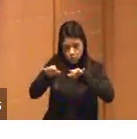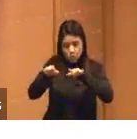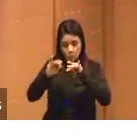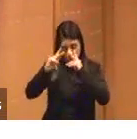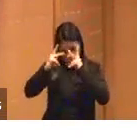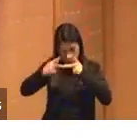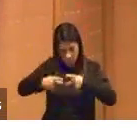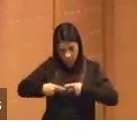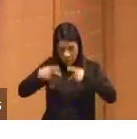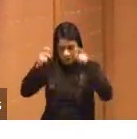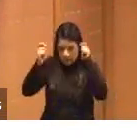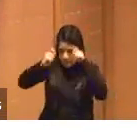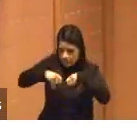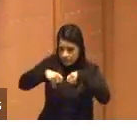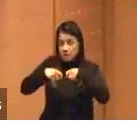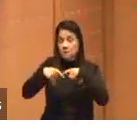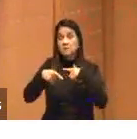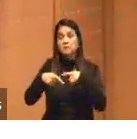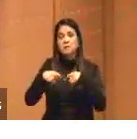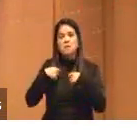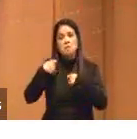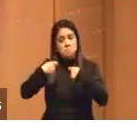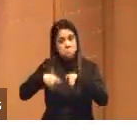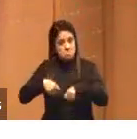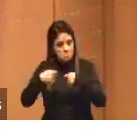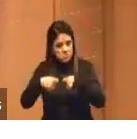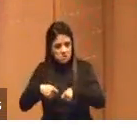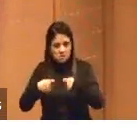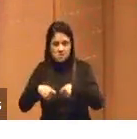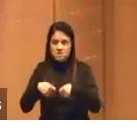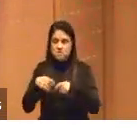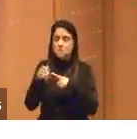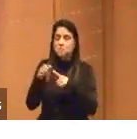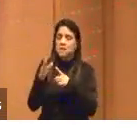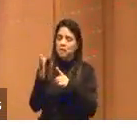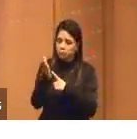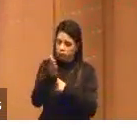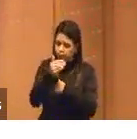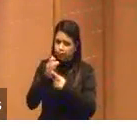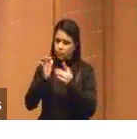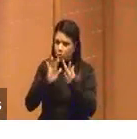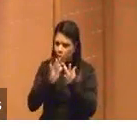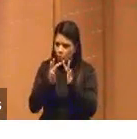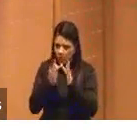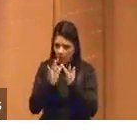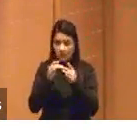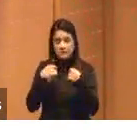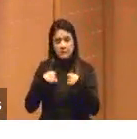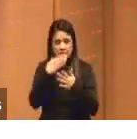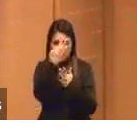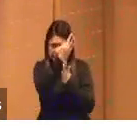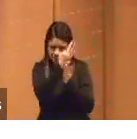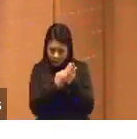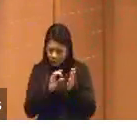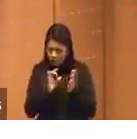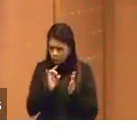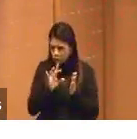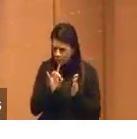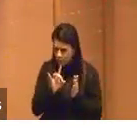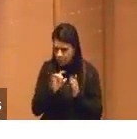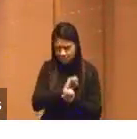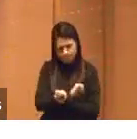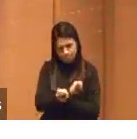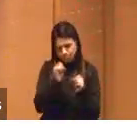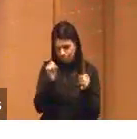Claro que a gente precisa se hibridizar com essas tecnologias, o chat GPT não produz texto sozinho, ele